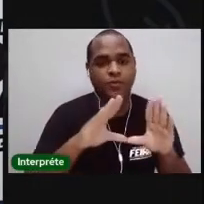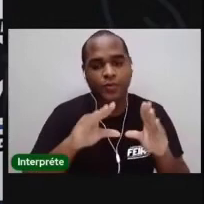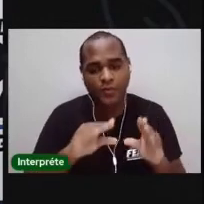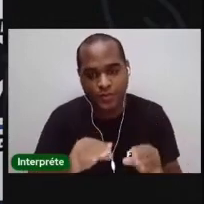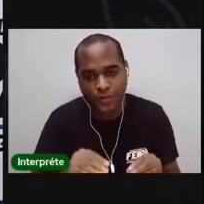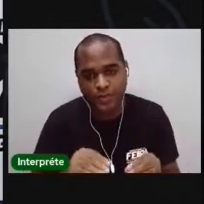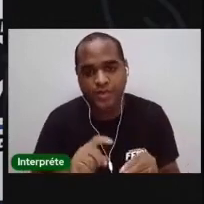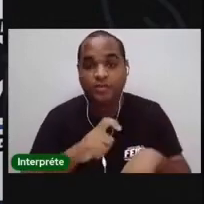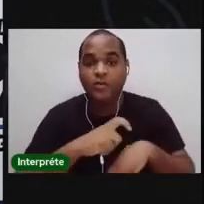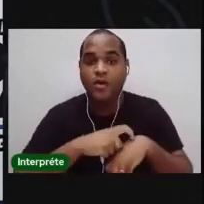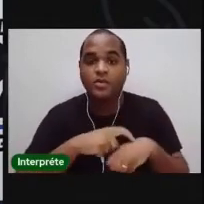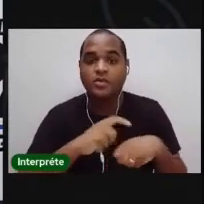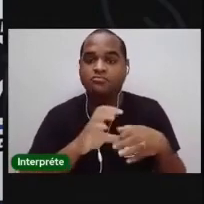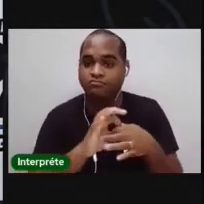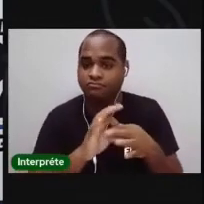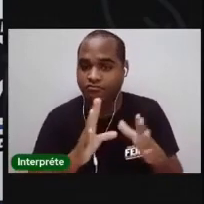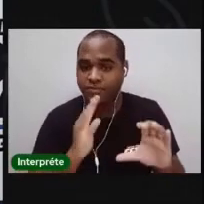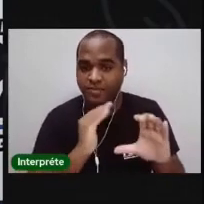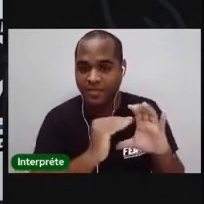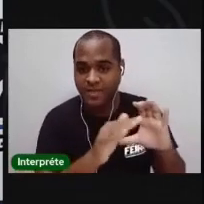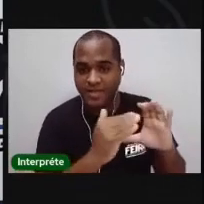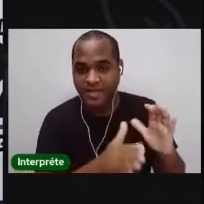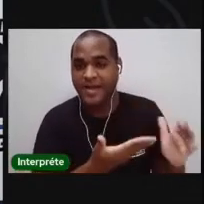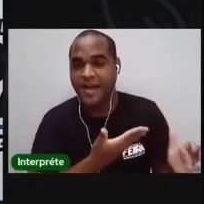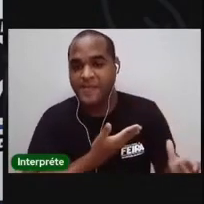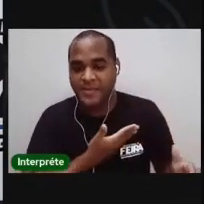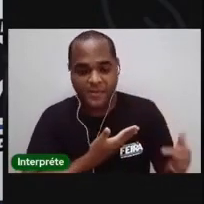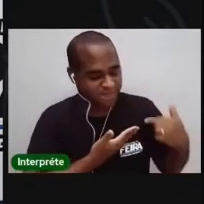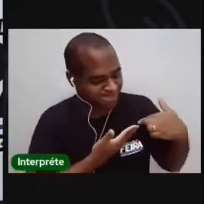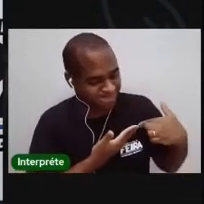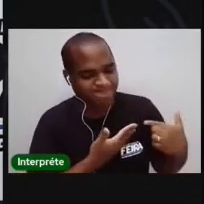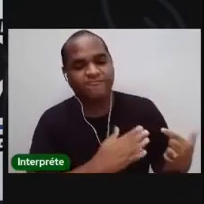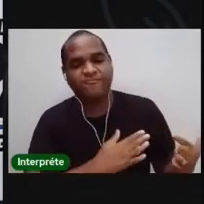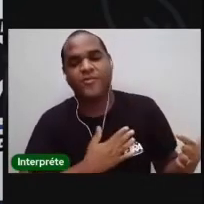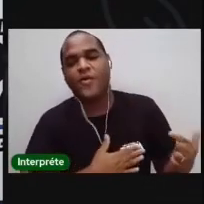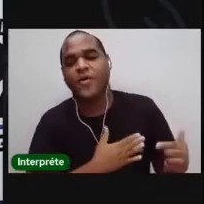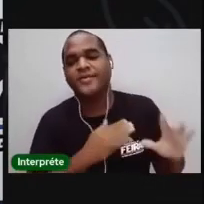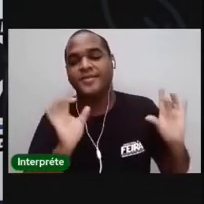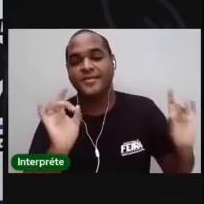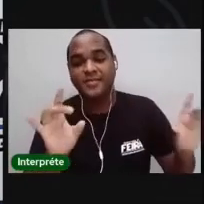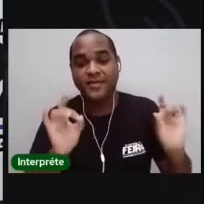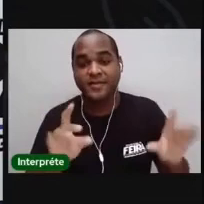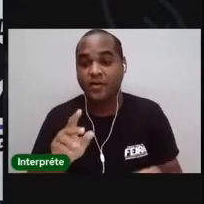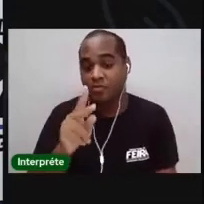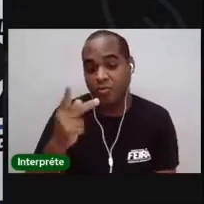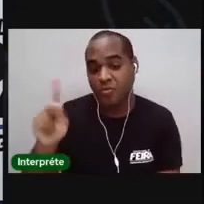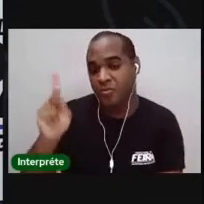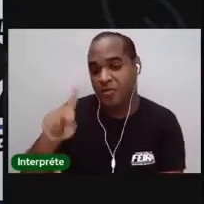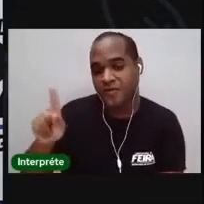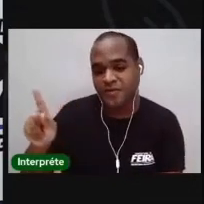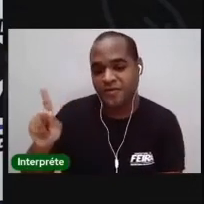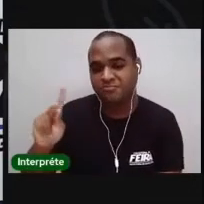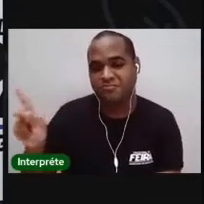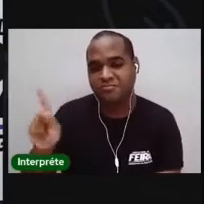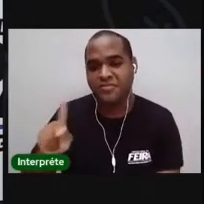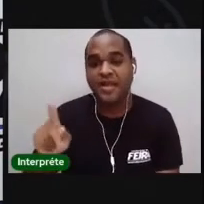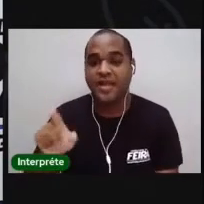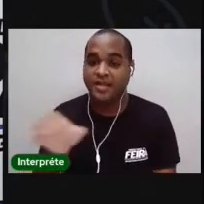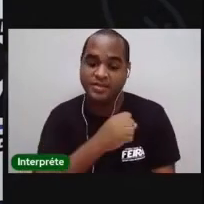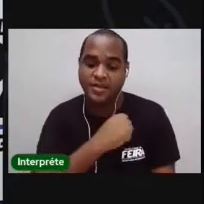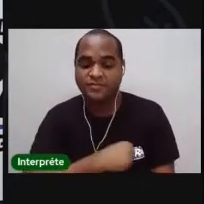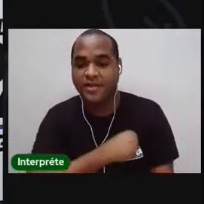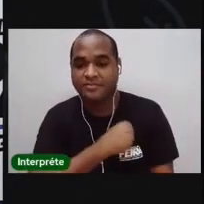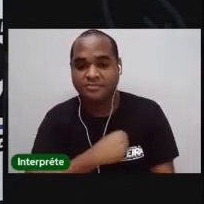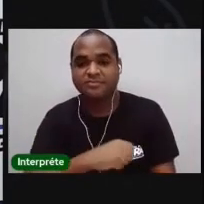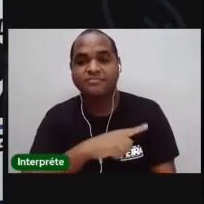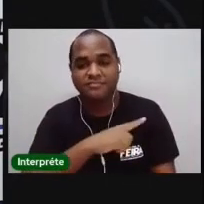reserve um tempo para mandar uma mensagem para alguém muito especial. E quem sabe até o professor, que está morrendo de saudade de vocês.